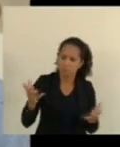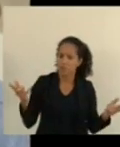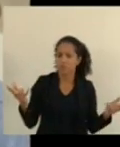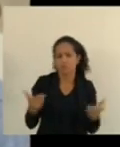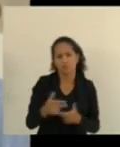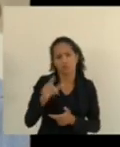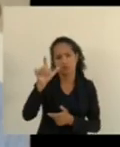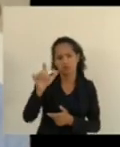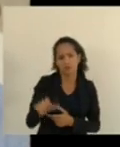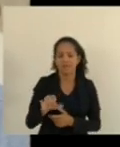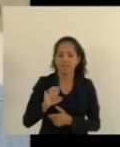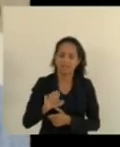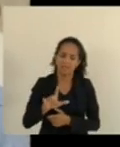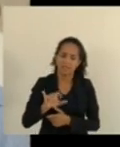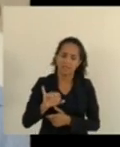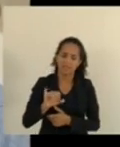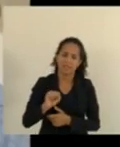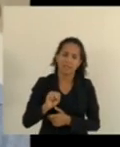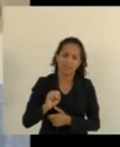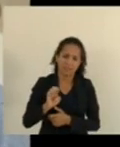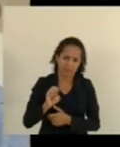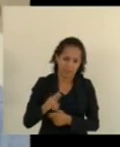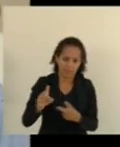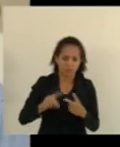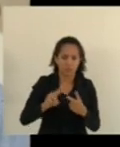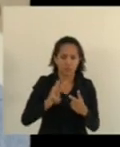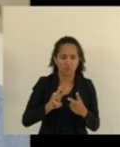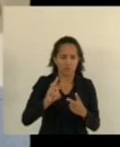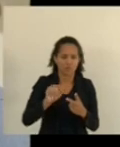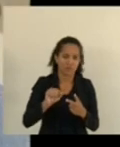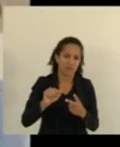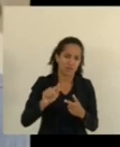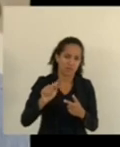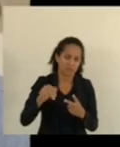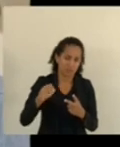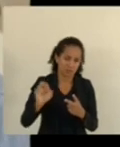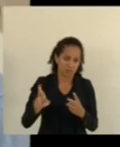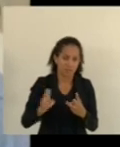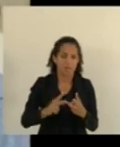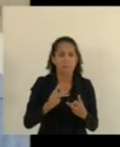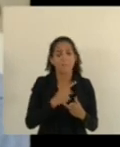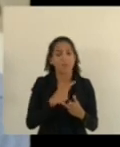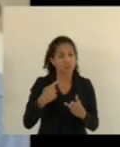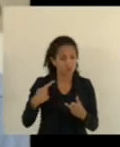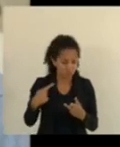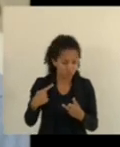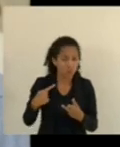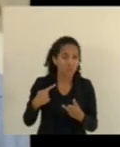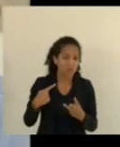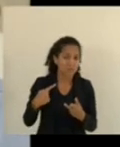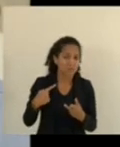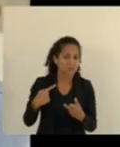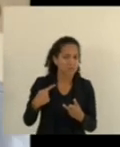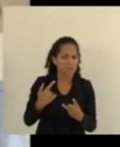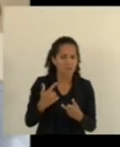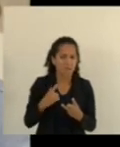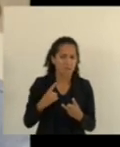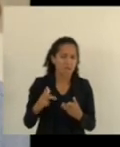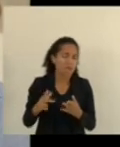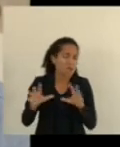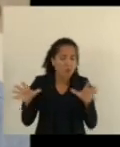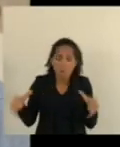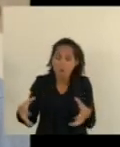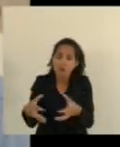pelo Eliseu pelo Wagner pelos pastores por uma